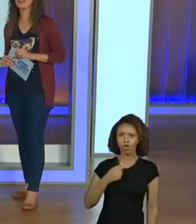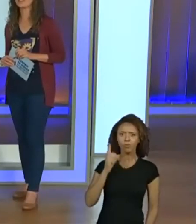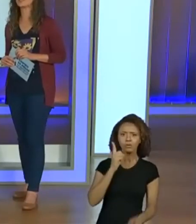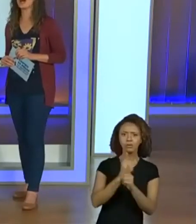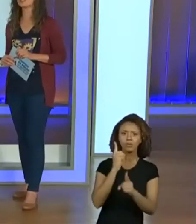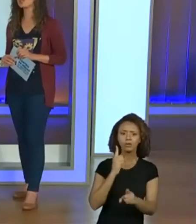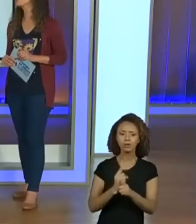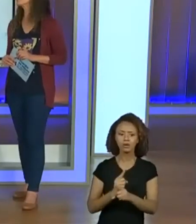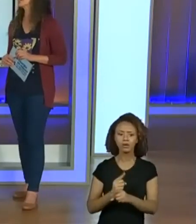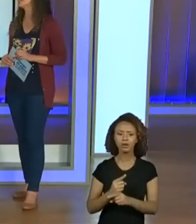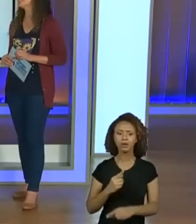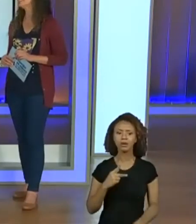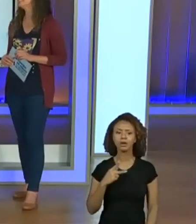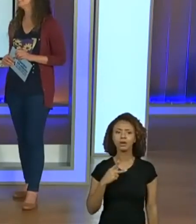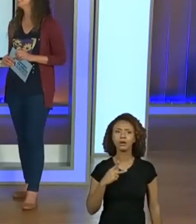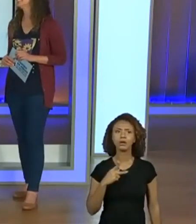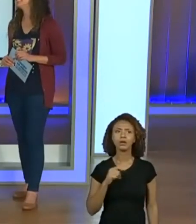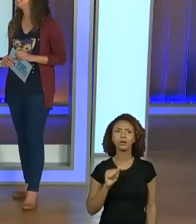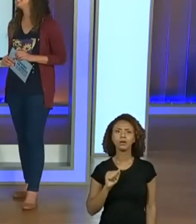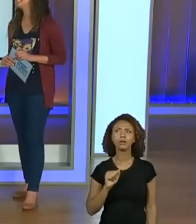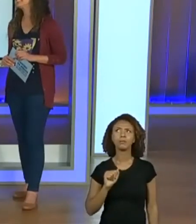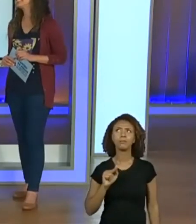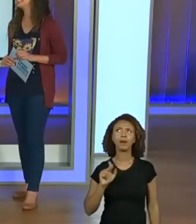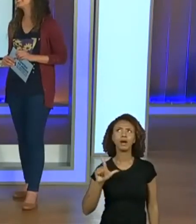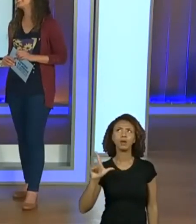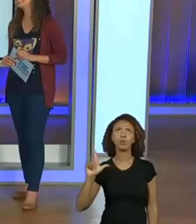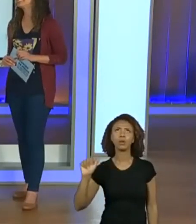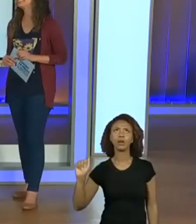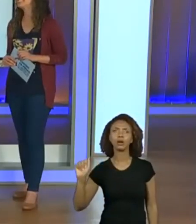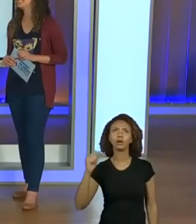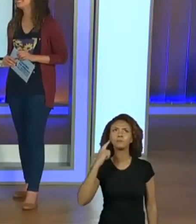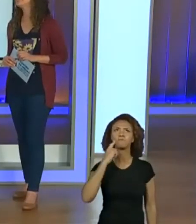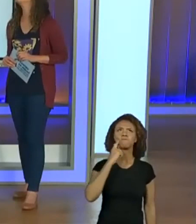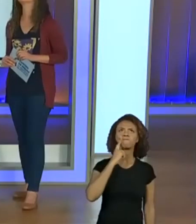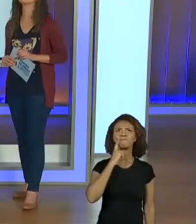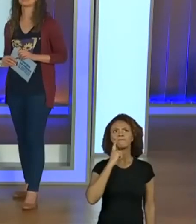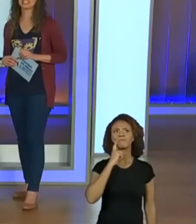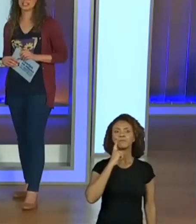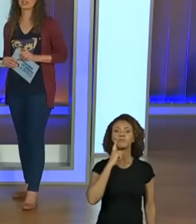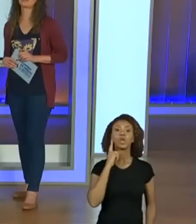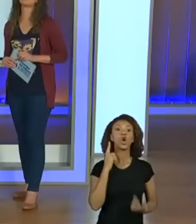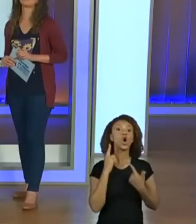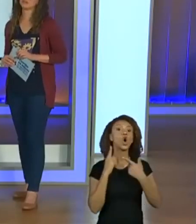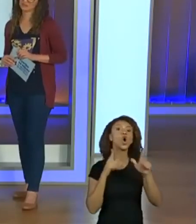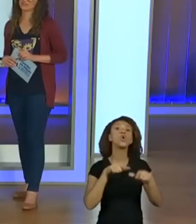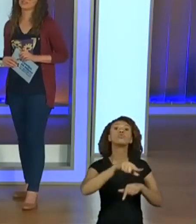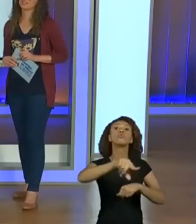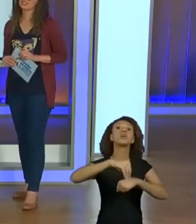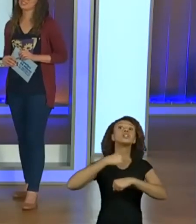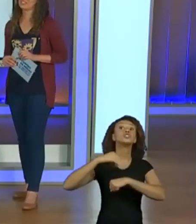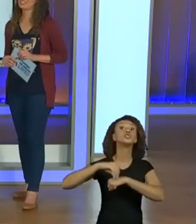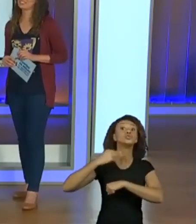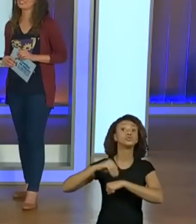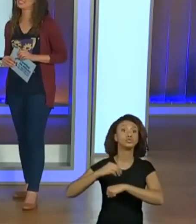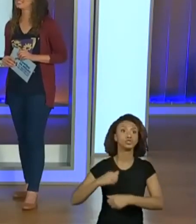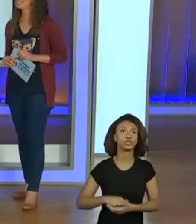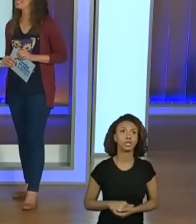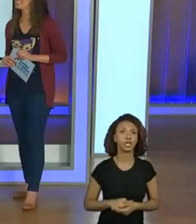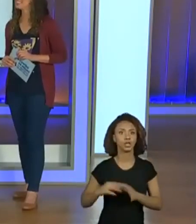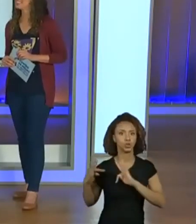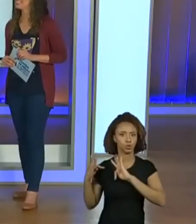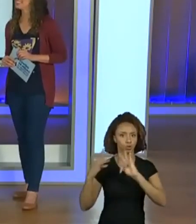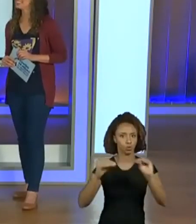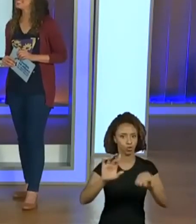Paula já ajuda. Mas a gente precisa entrar com outras sugestões na hora da escrita. A gente não vai usar ela